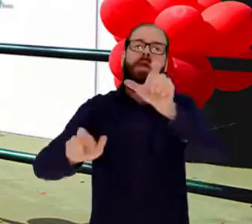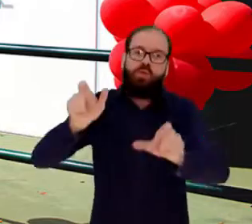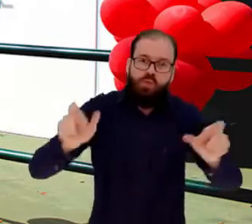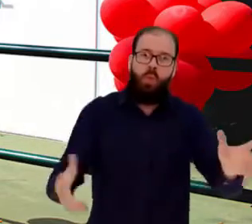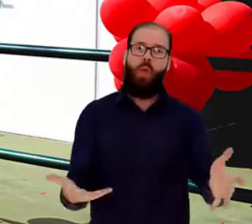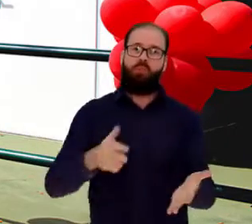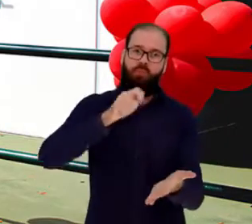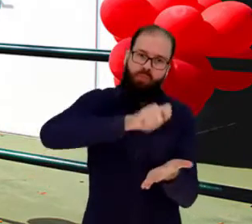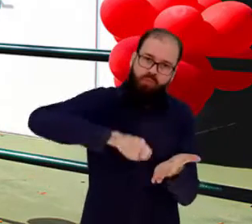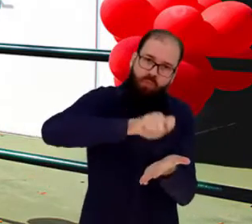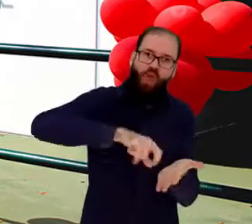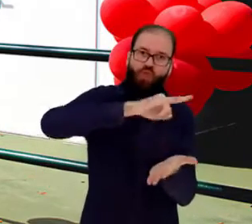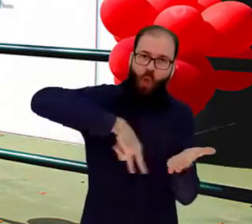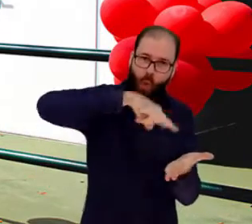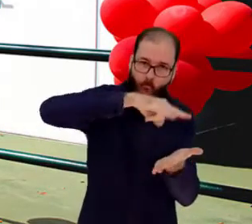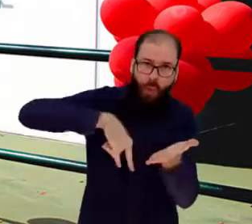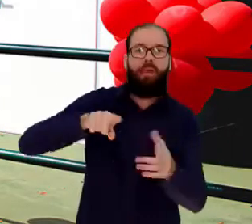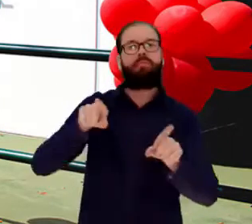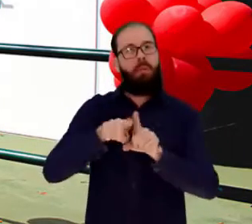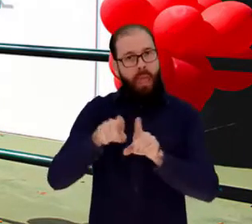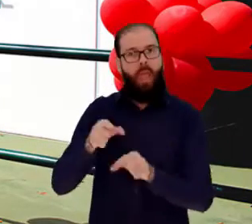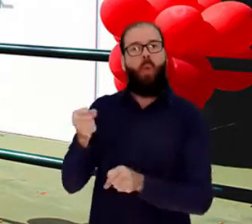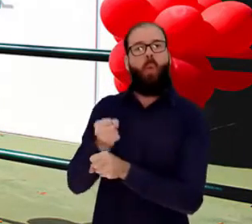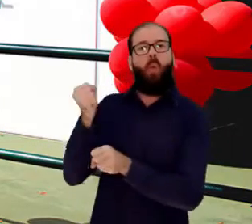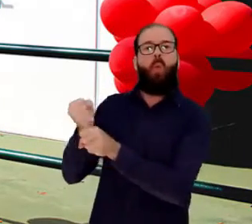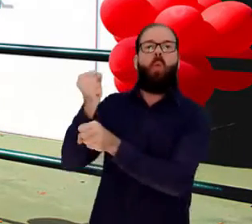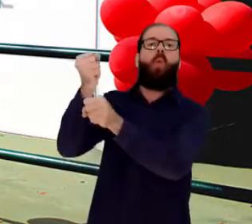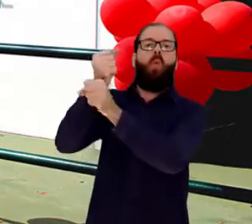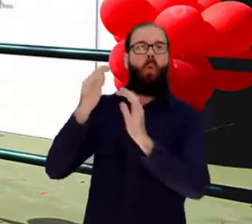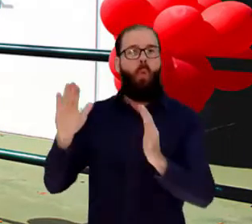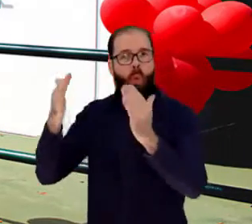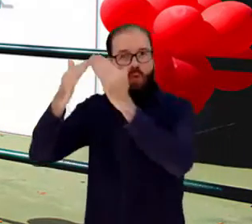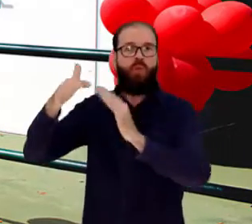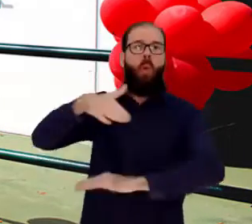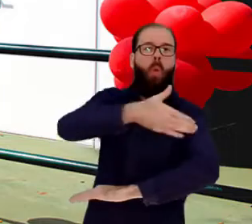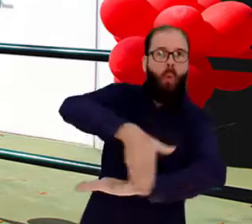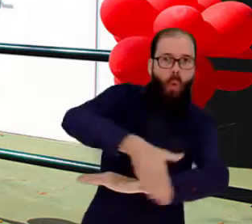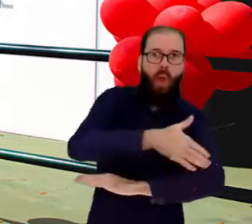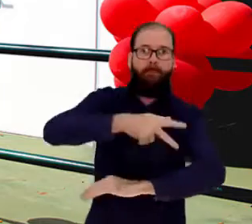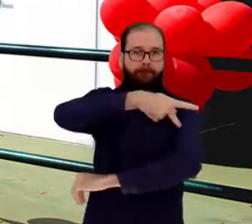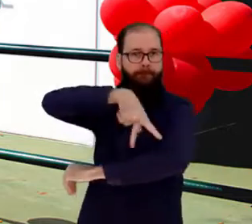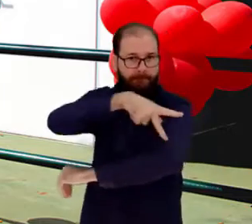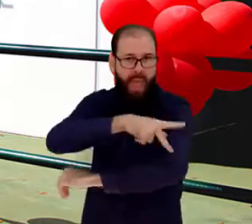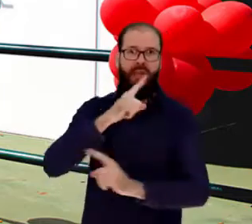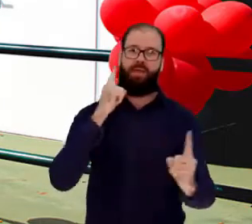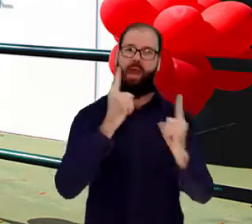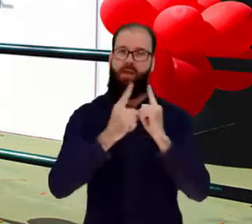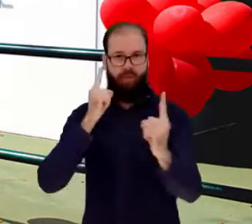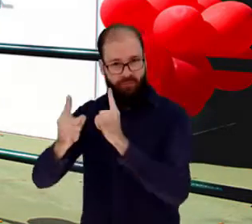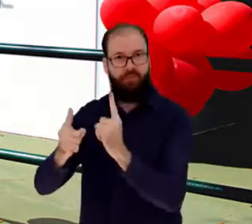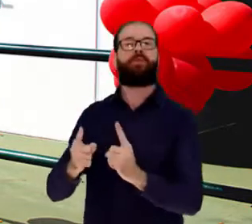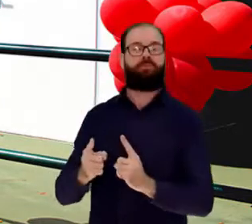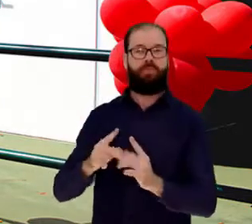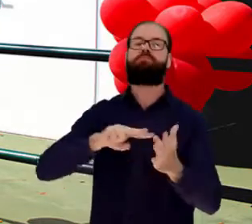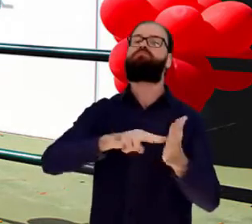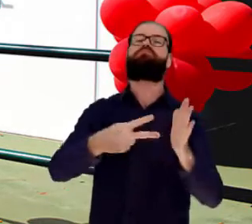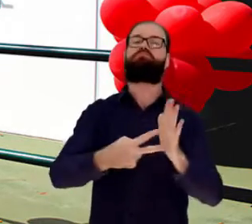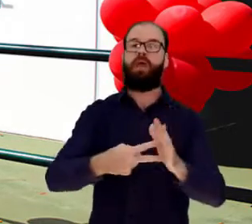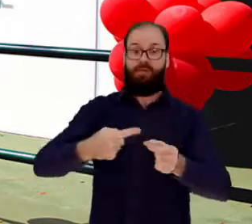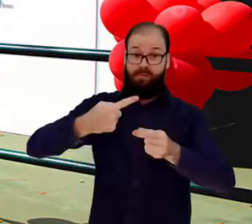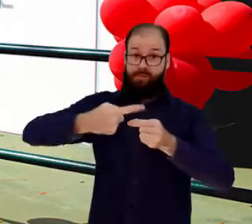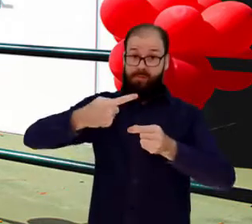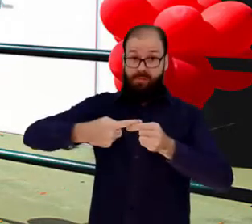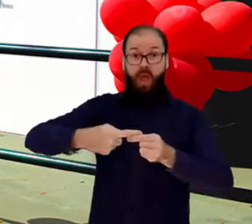como também nas construções, ruas, praças e avenidas. Ou seja, a nossa cidade também tem a sua história e seu